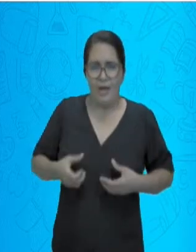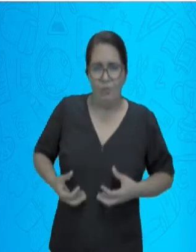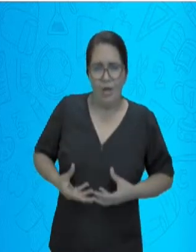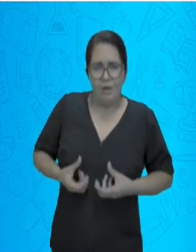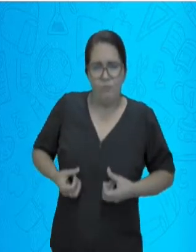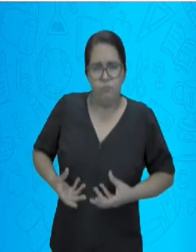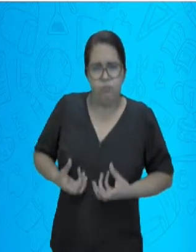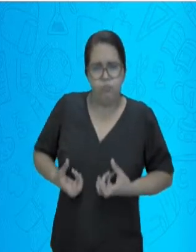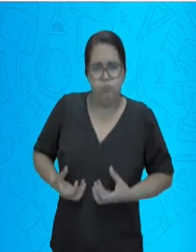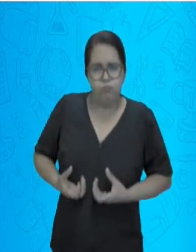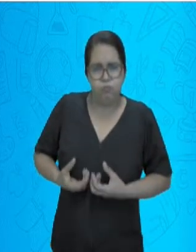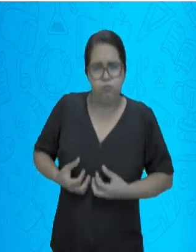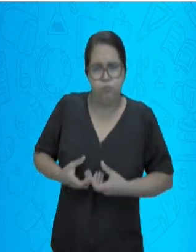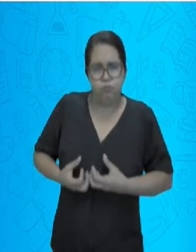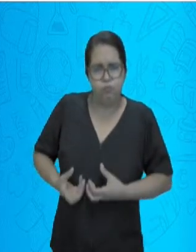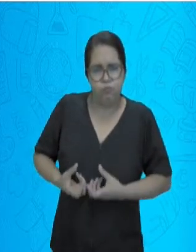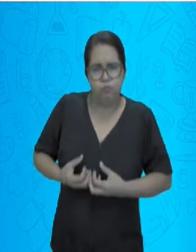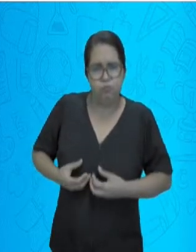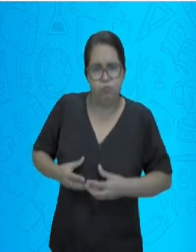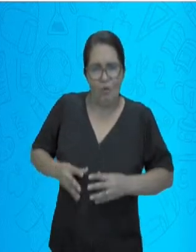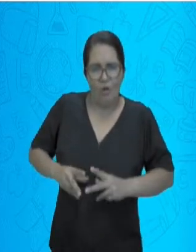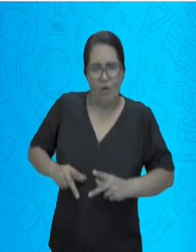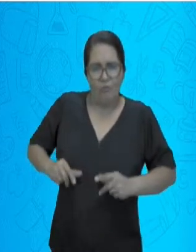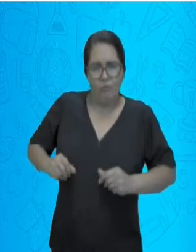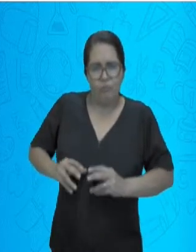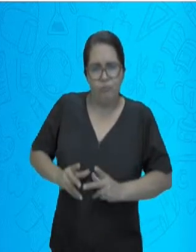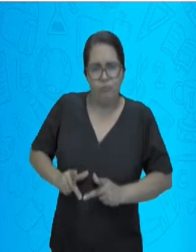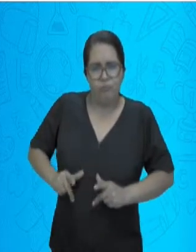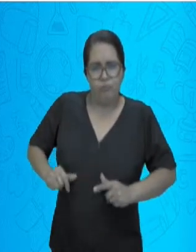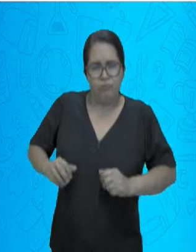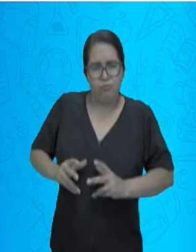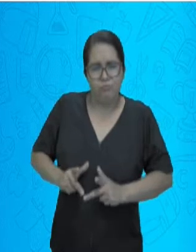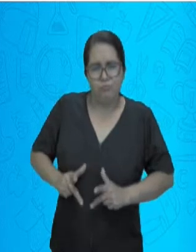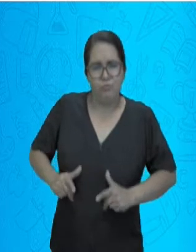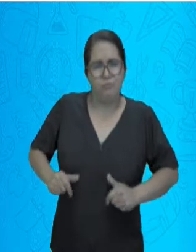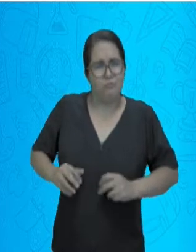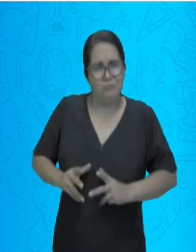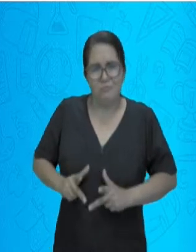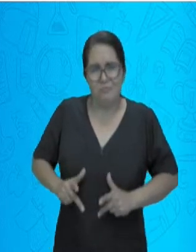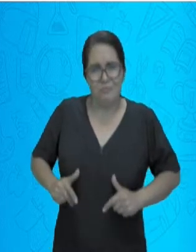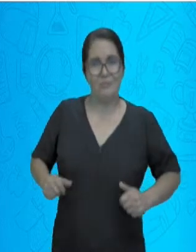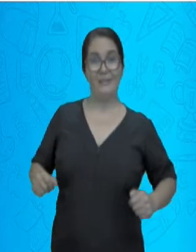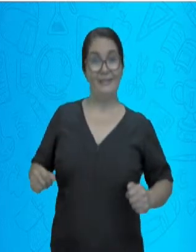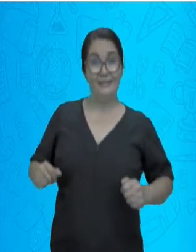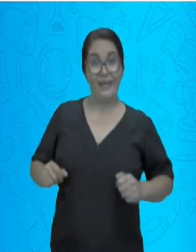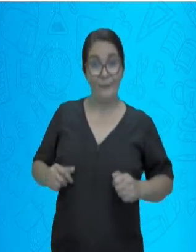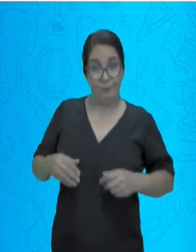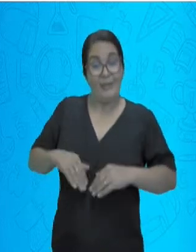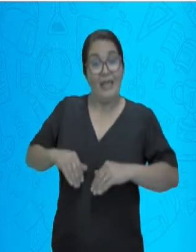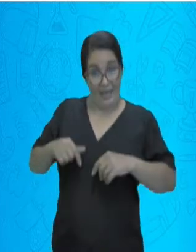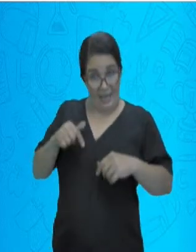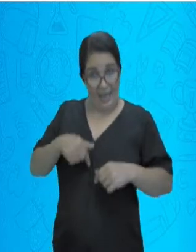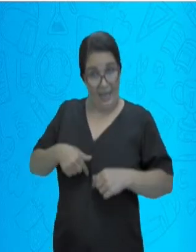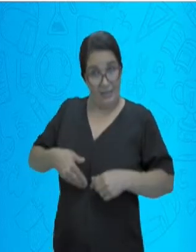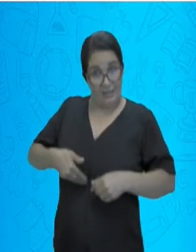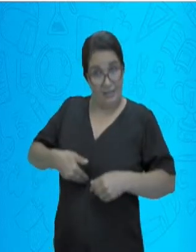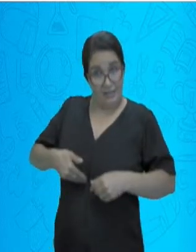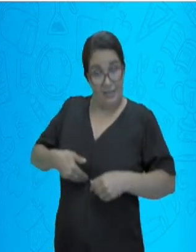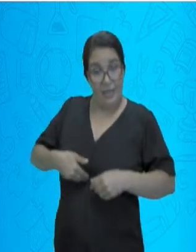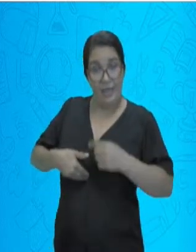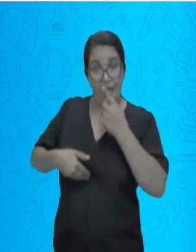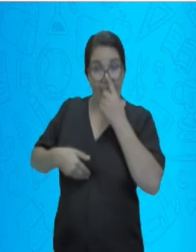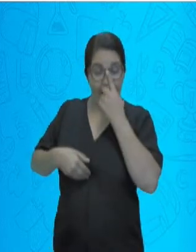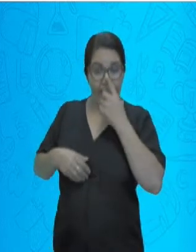absorver aquilo que é necessário para o meu organismo. Todas as proteínas, todas as